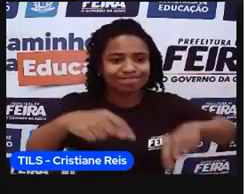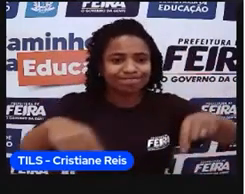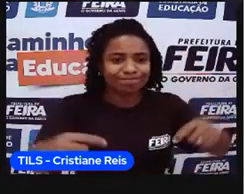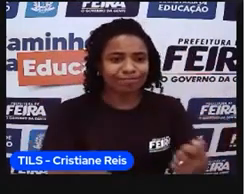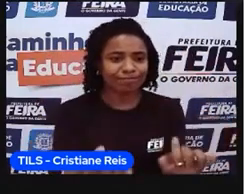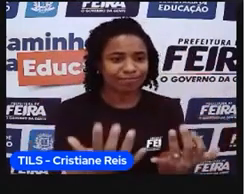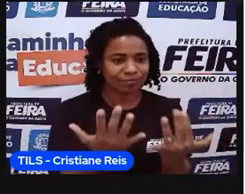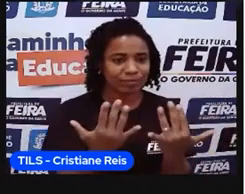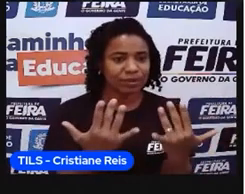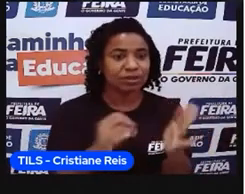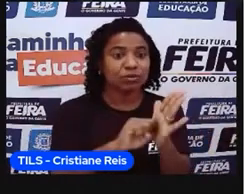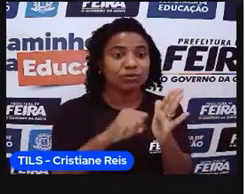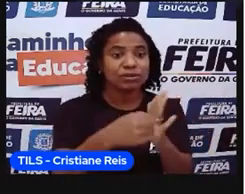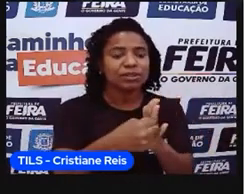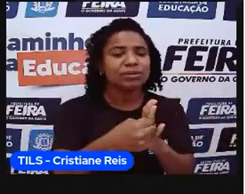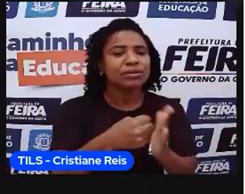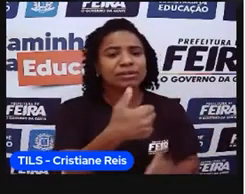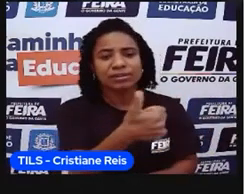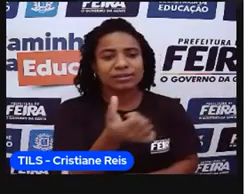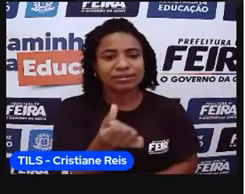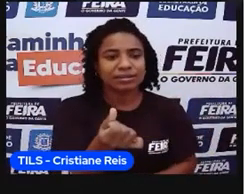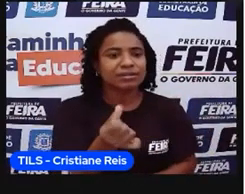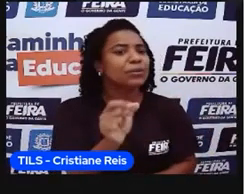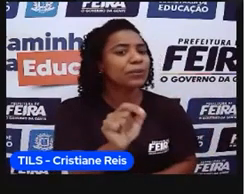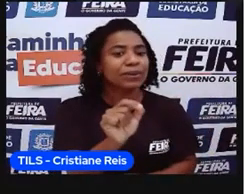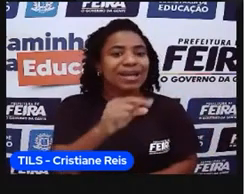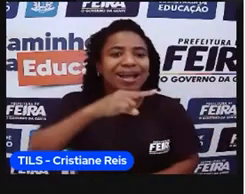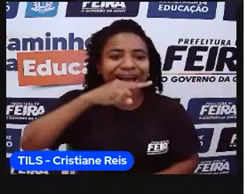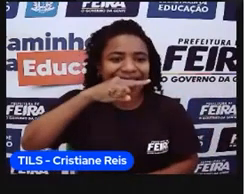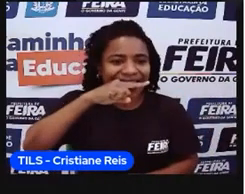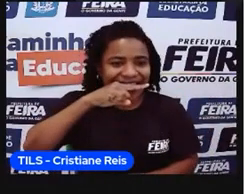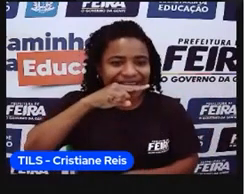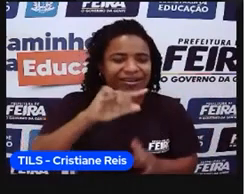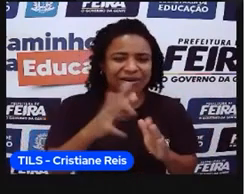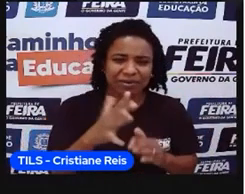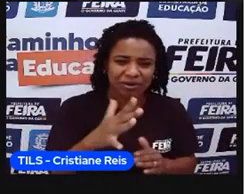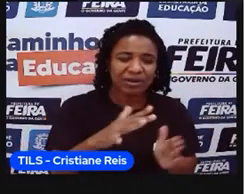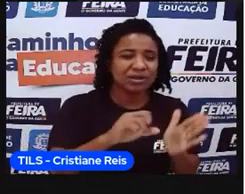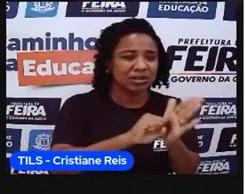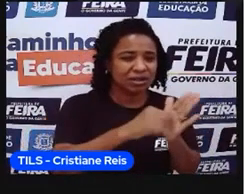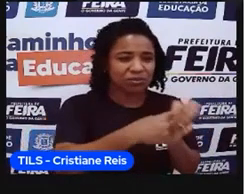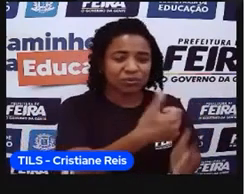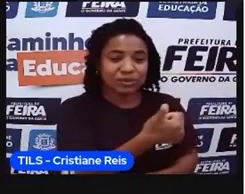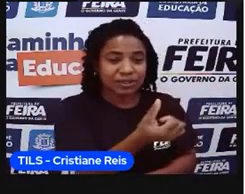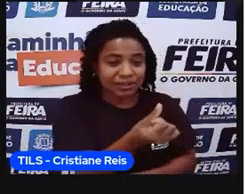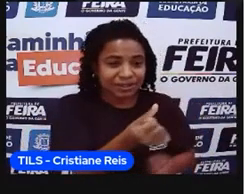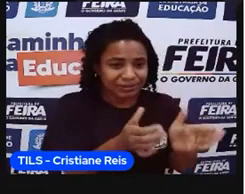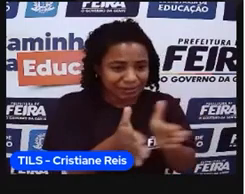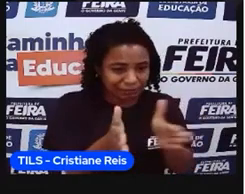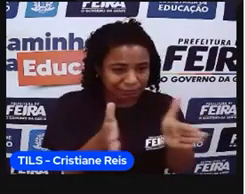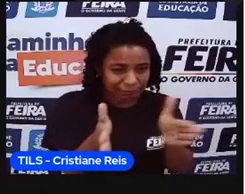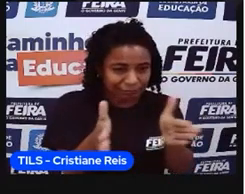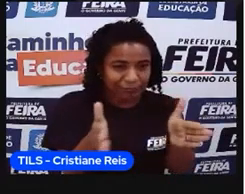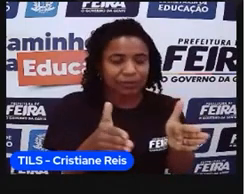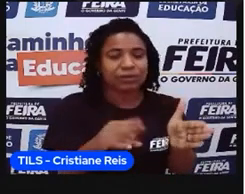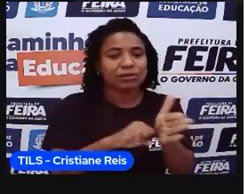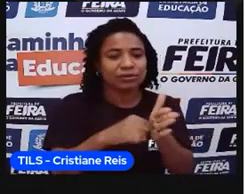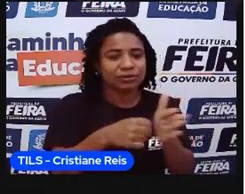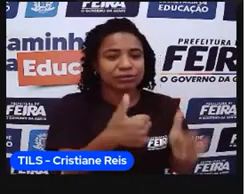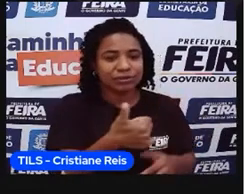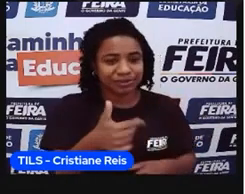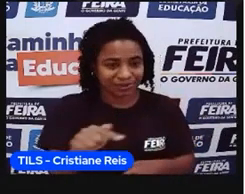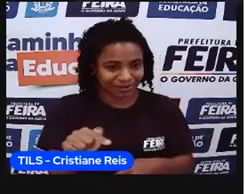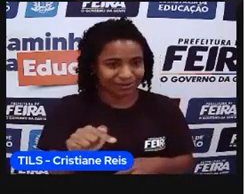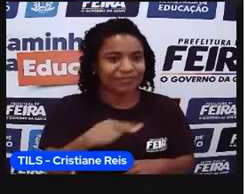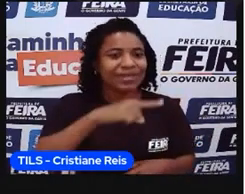século XVI, e, né, o auge dela foi entre o século XVI e XVII. É claro que até hoje se planta, mas